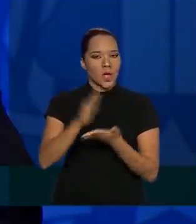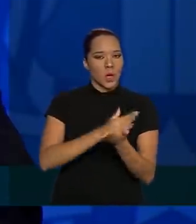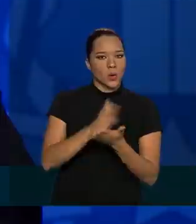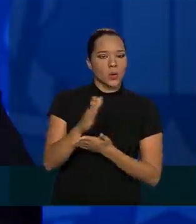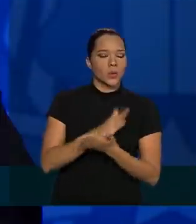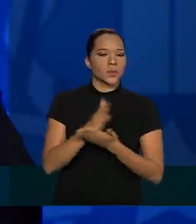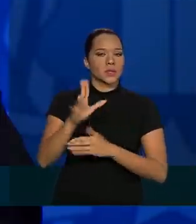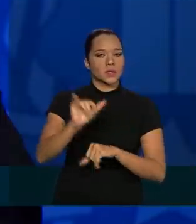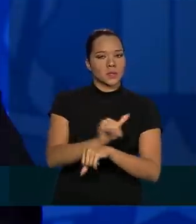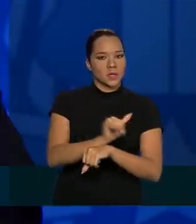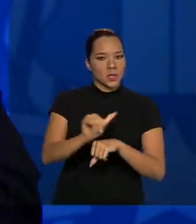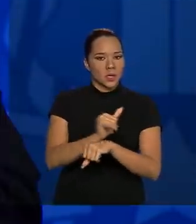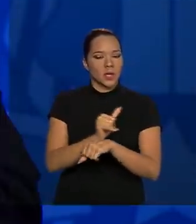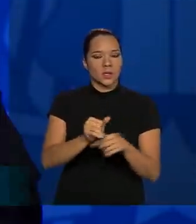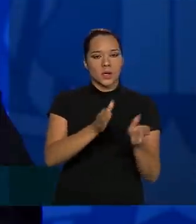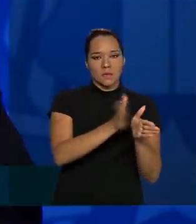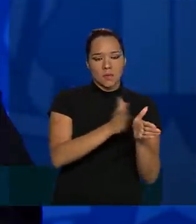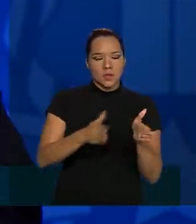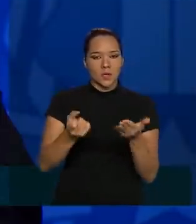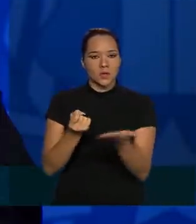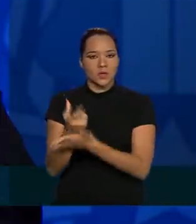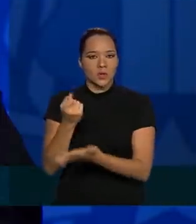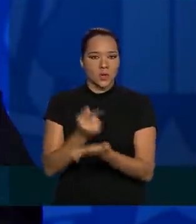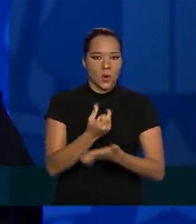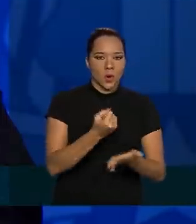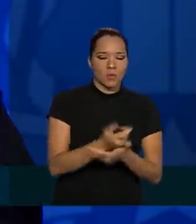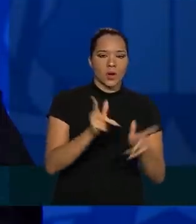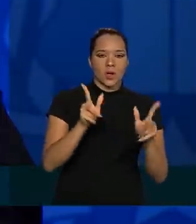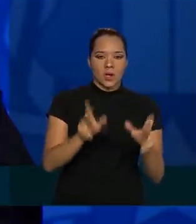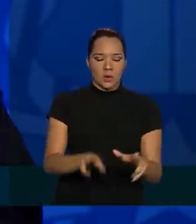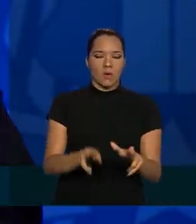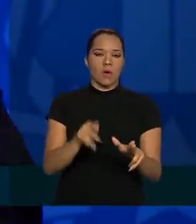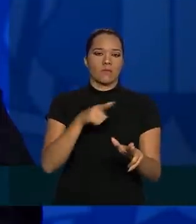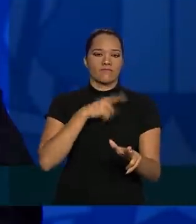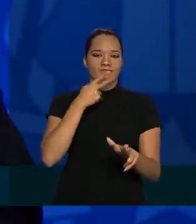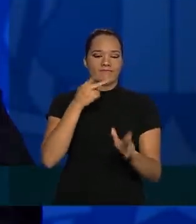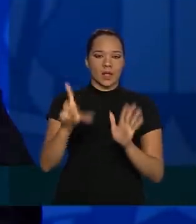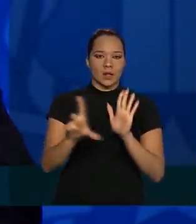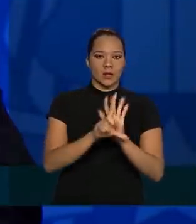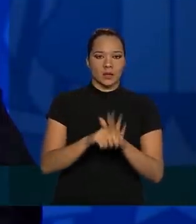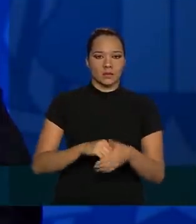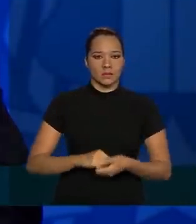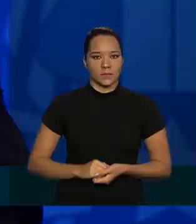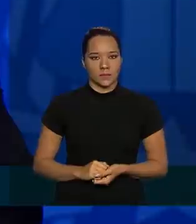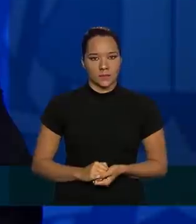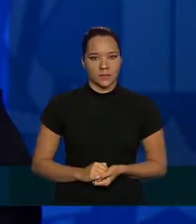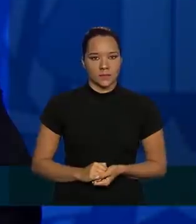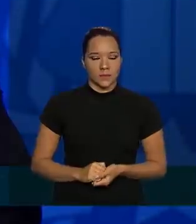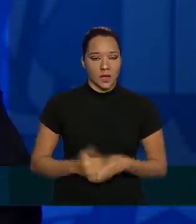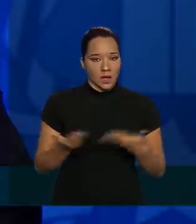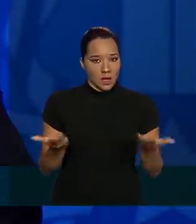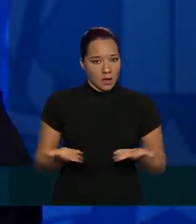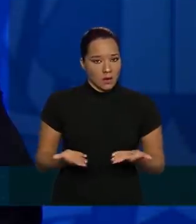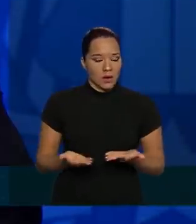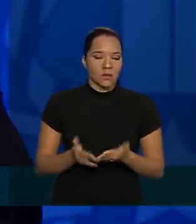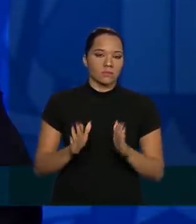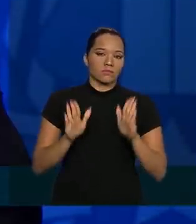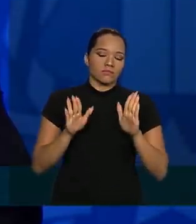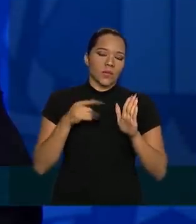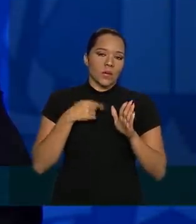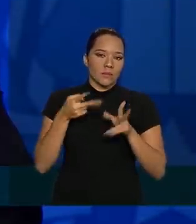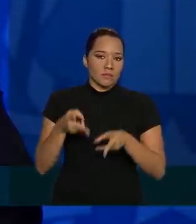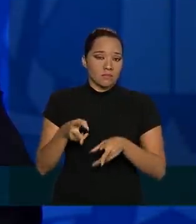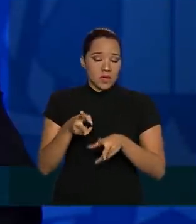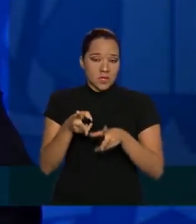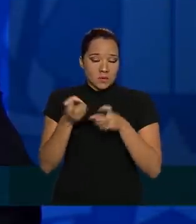excepcionalidade em processos aquisitórios conforme a previsão da lei. Agora, isso aí é a percepção